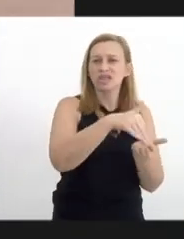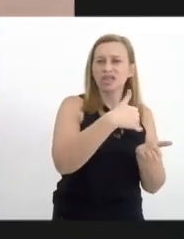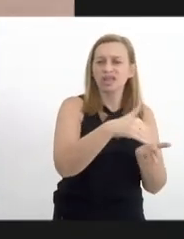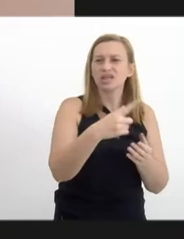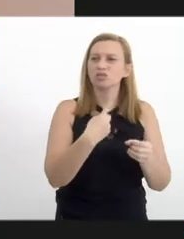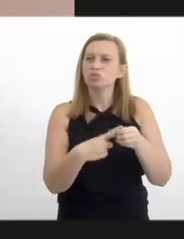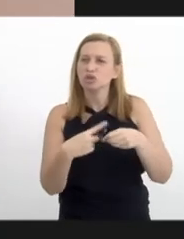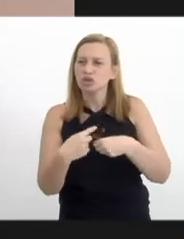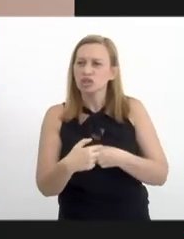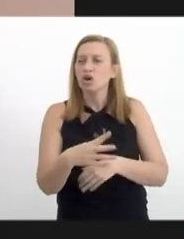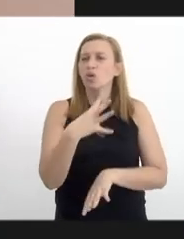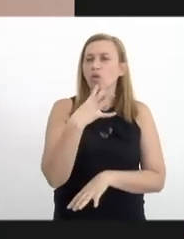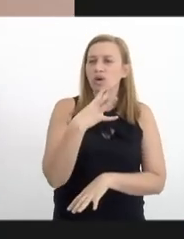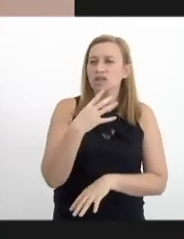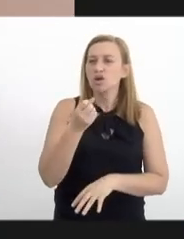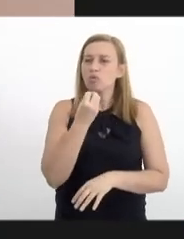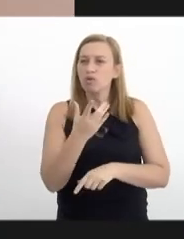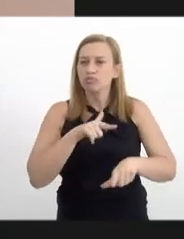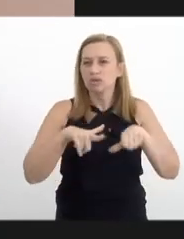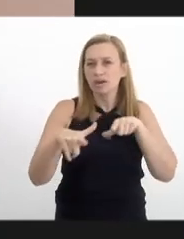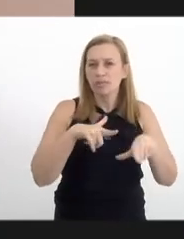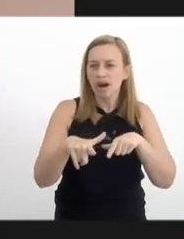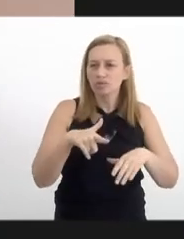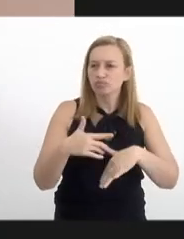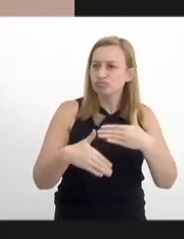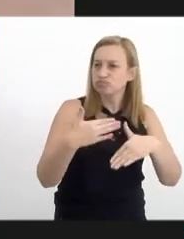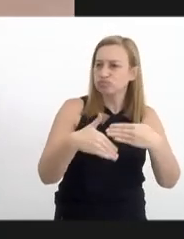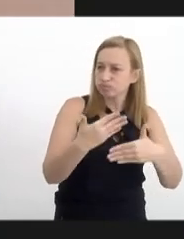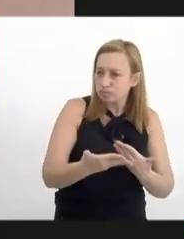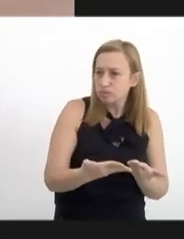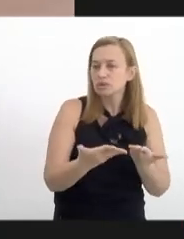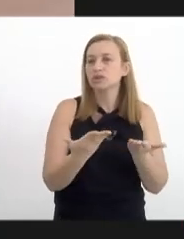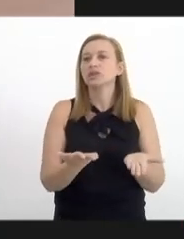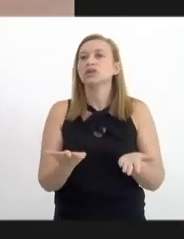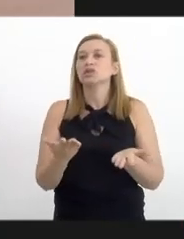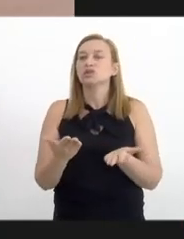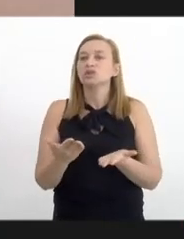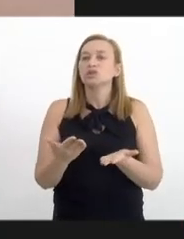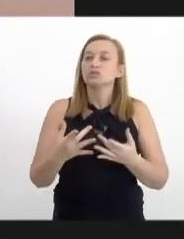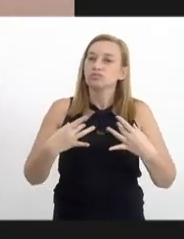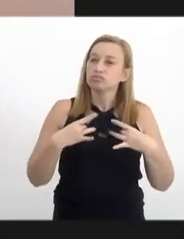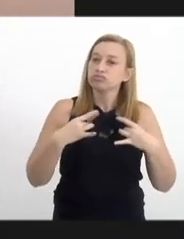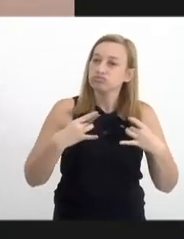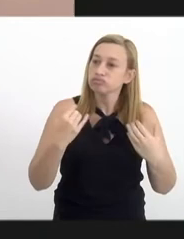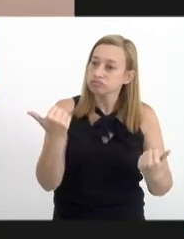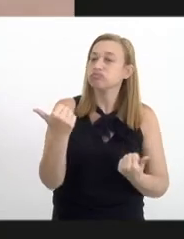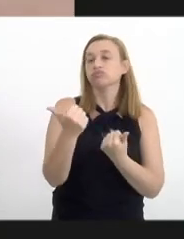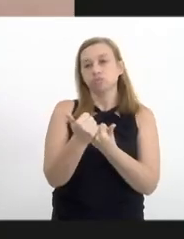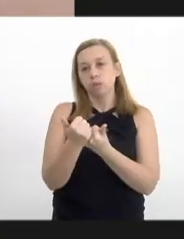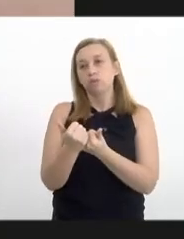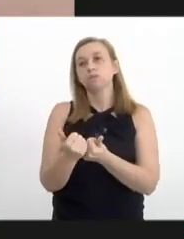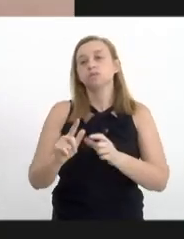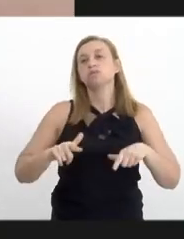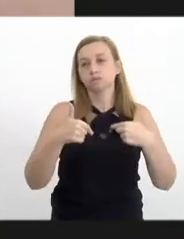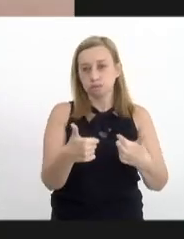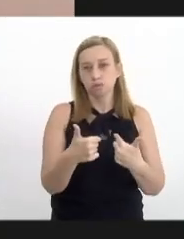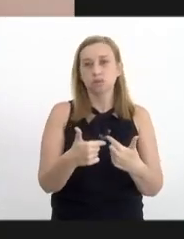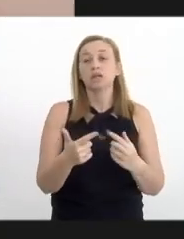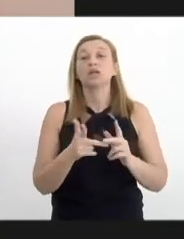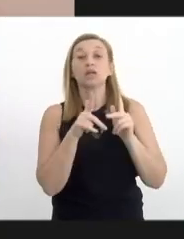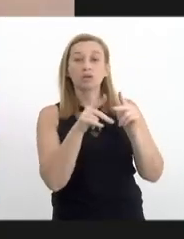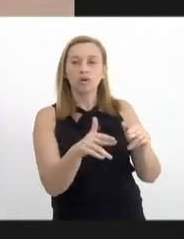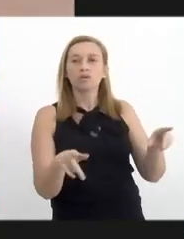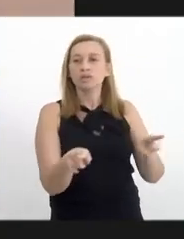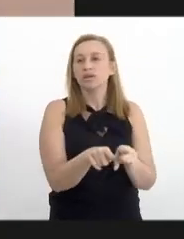município e conhecer o belo trabalho que eles vêm desenvolvendo, nos colocamos em apoio a essas ações, da mesma